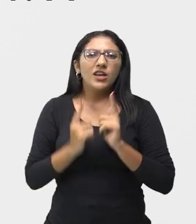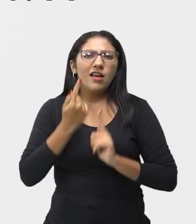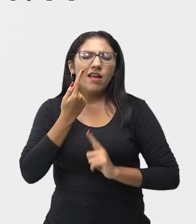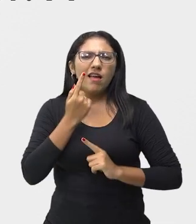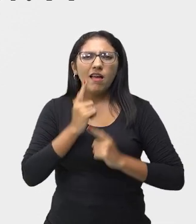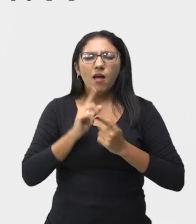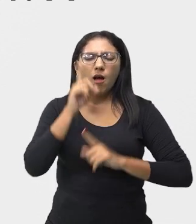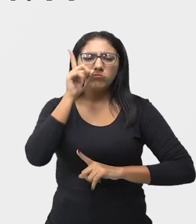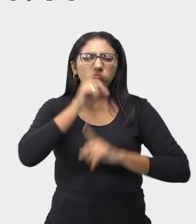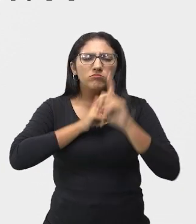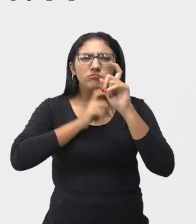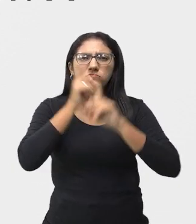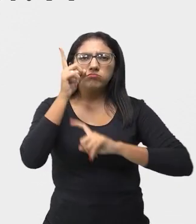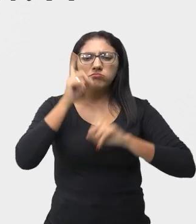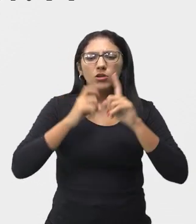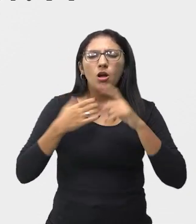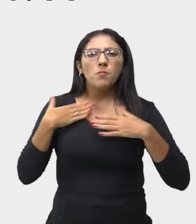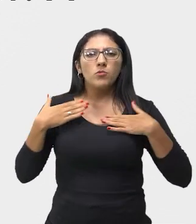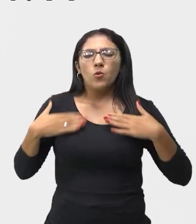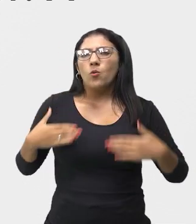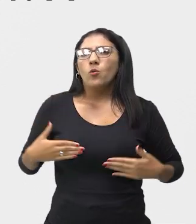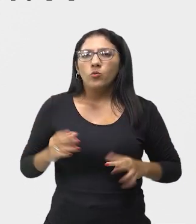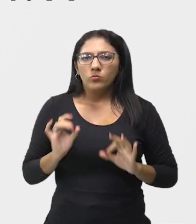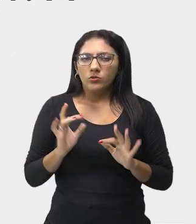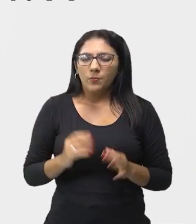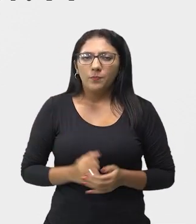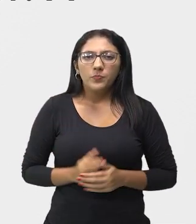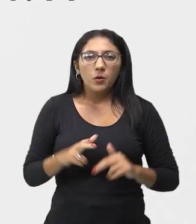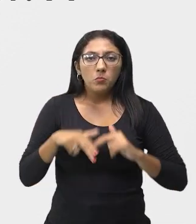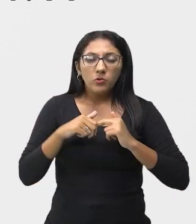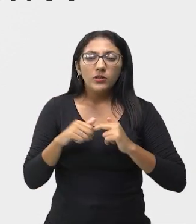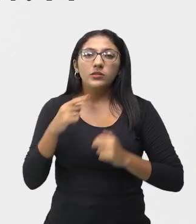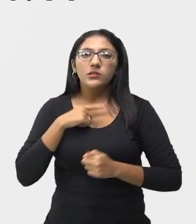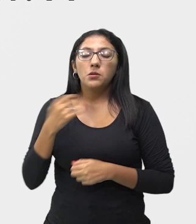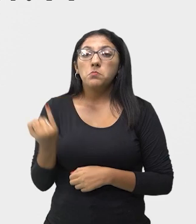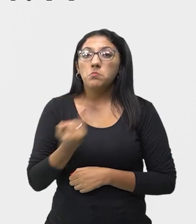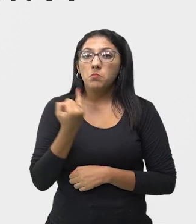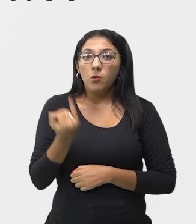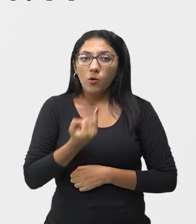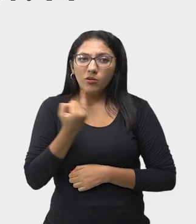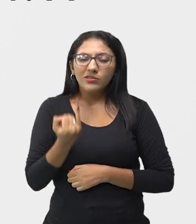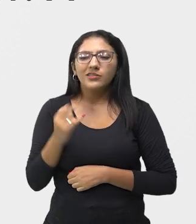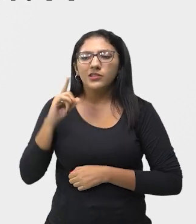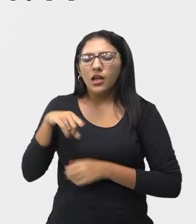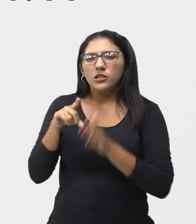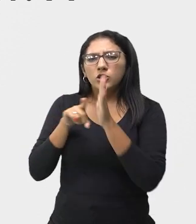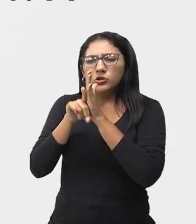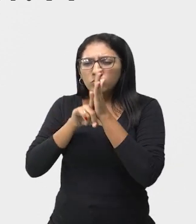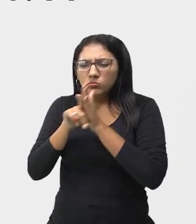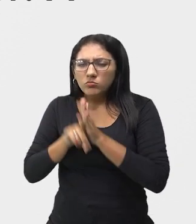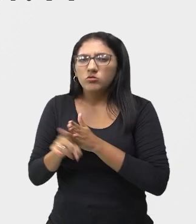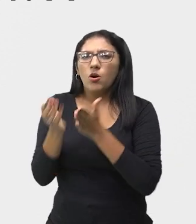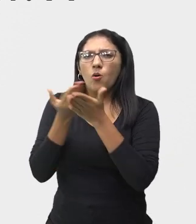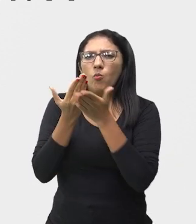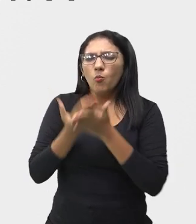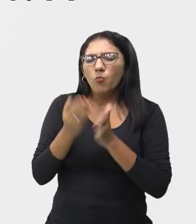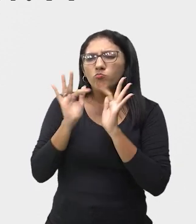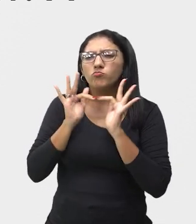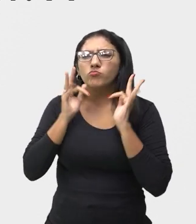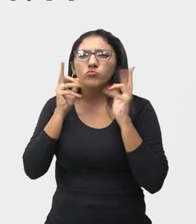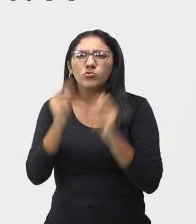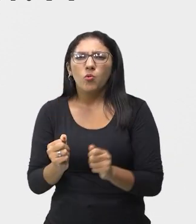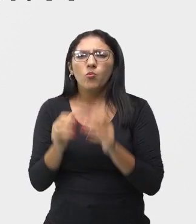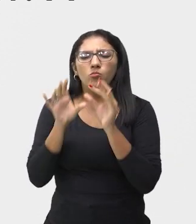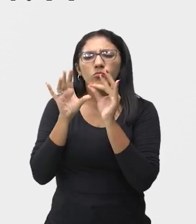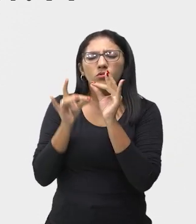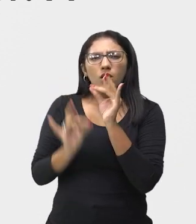apenas com os movimentos corporais. Então, por isso que é muito importante esse estudo dos movimentos